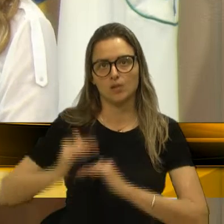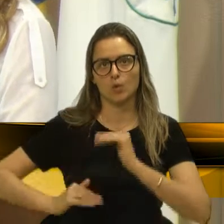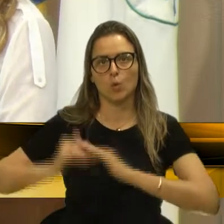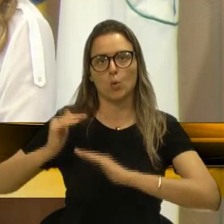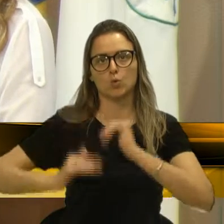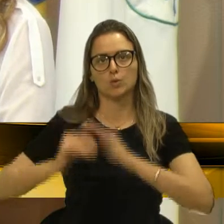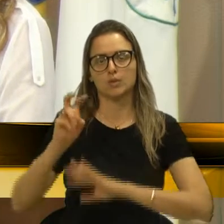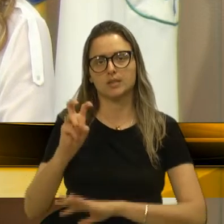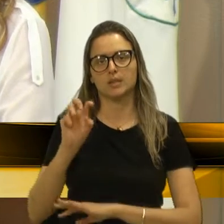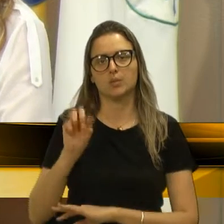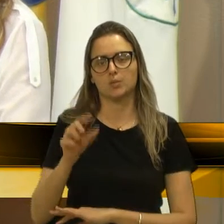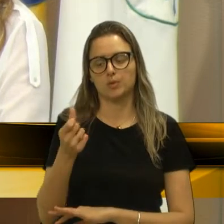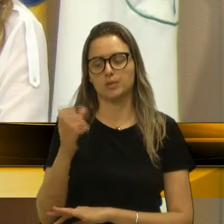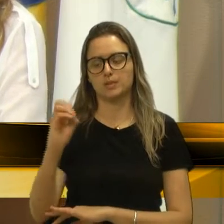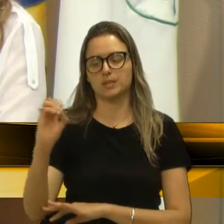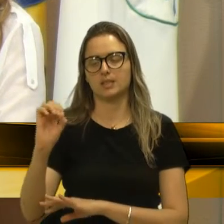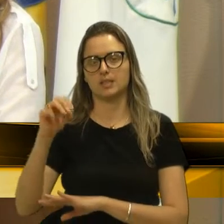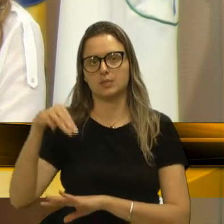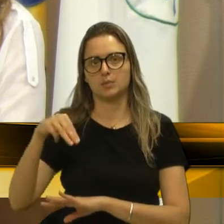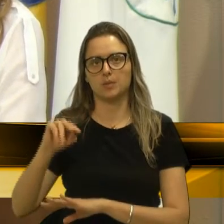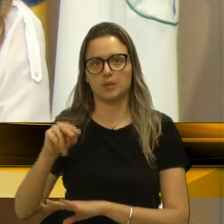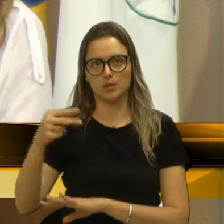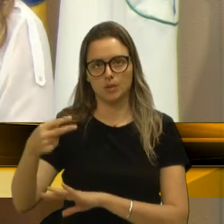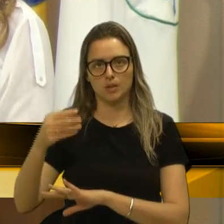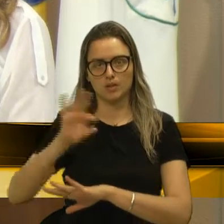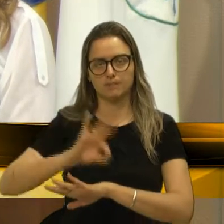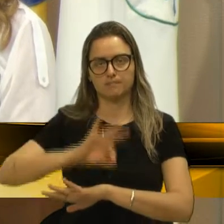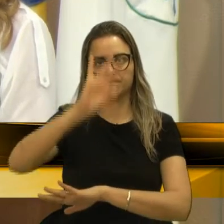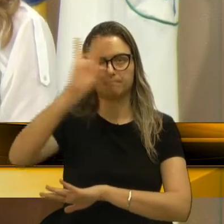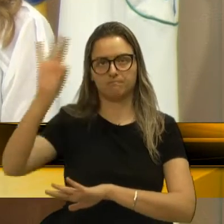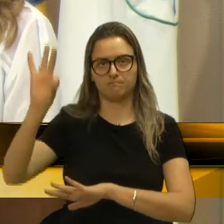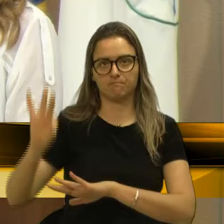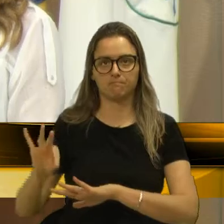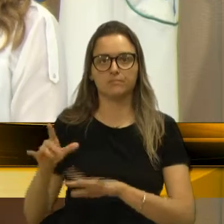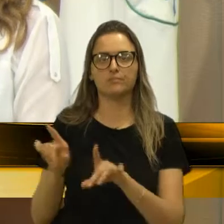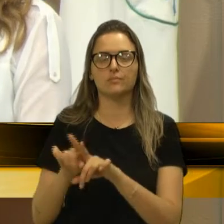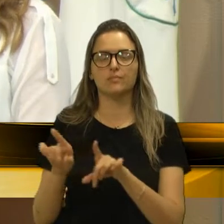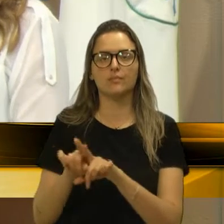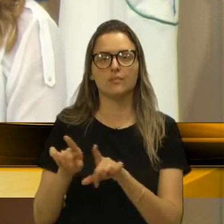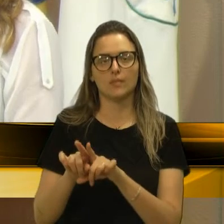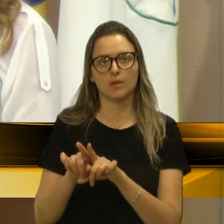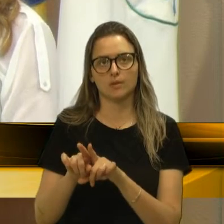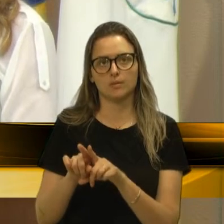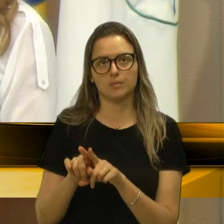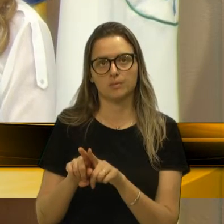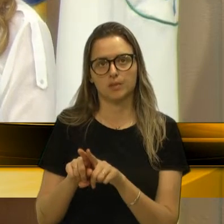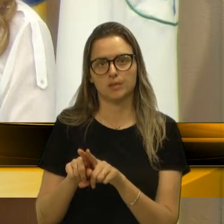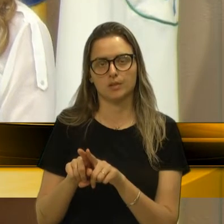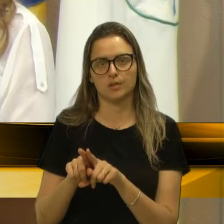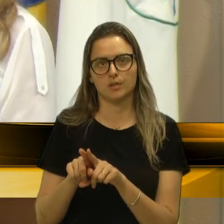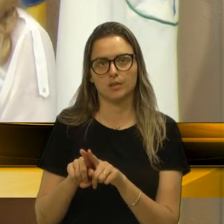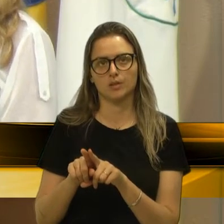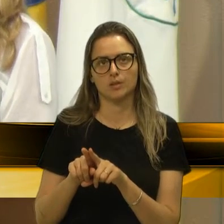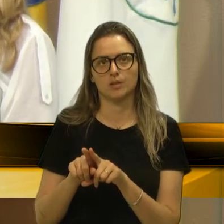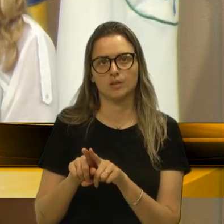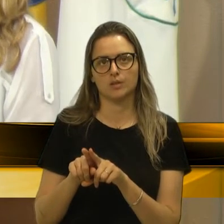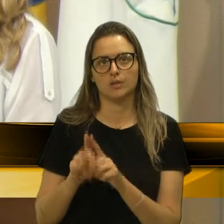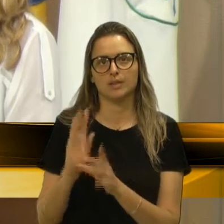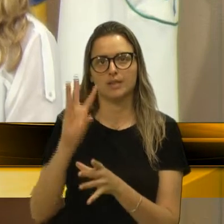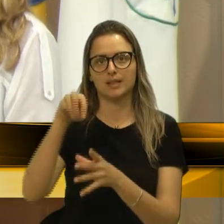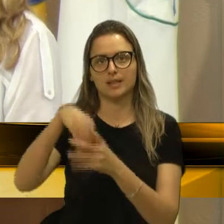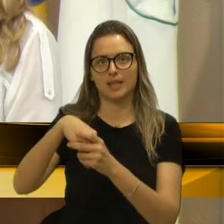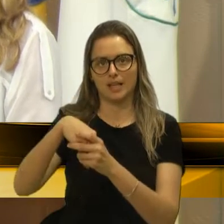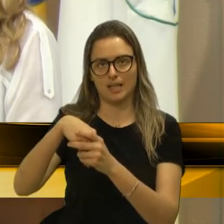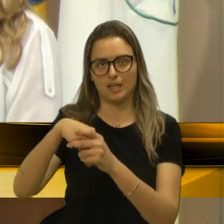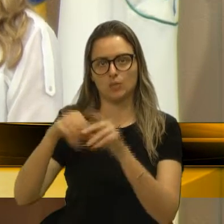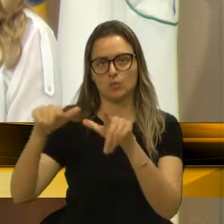área de 5.600 metros quadrados. O sistema, dentro dessa